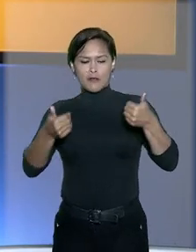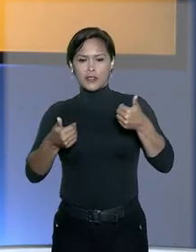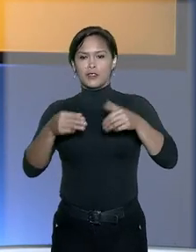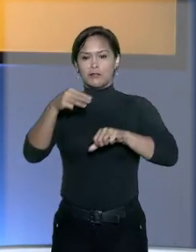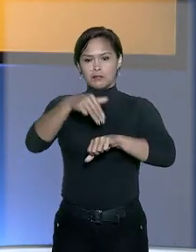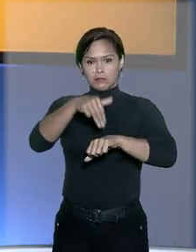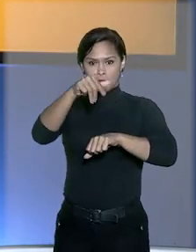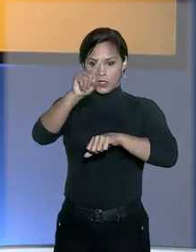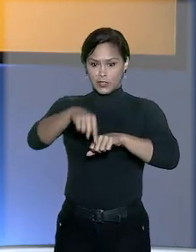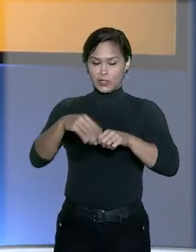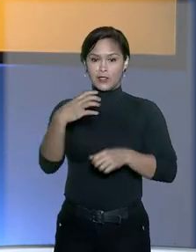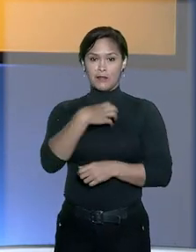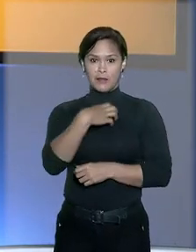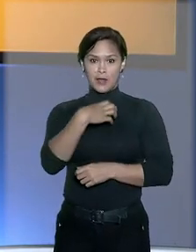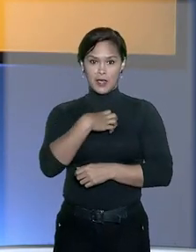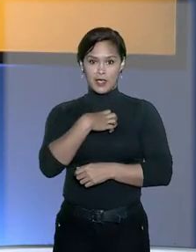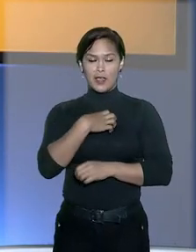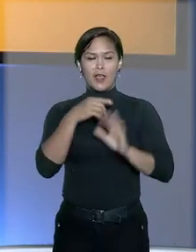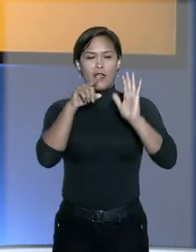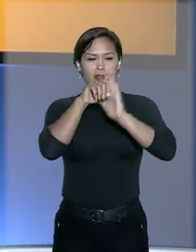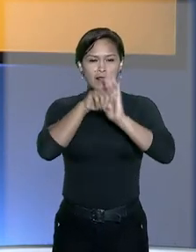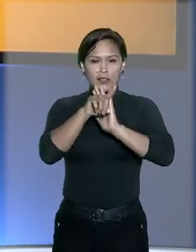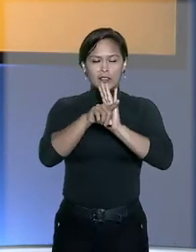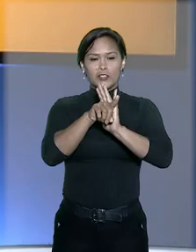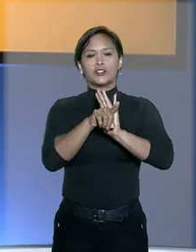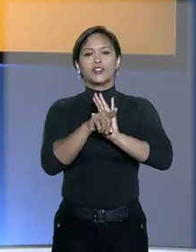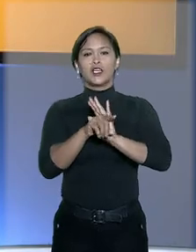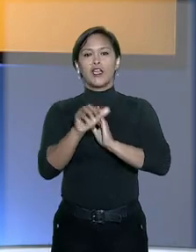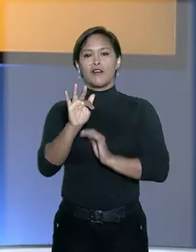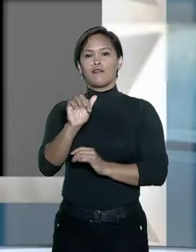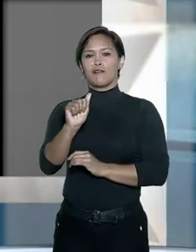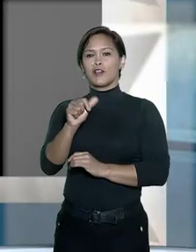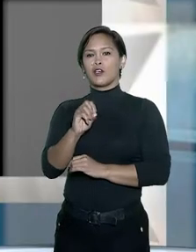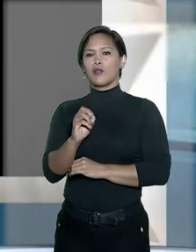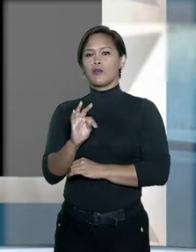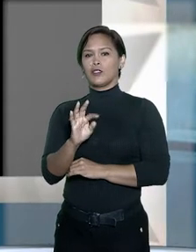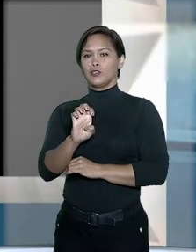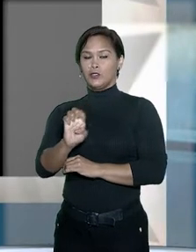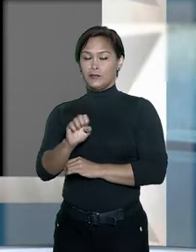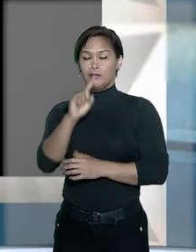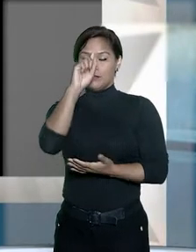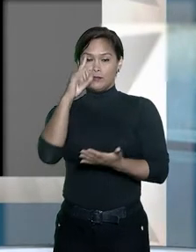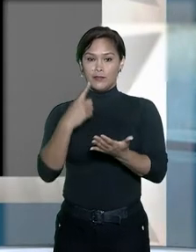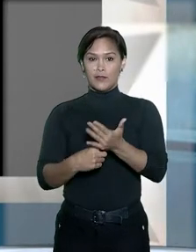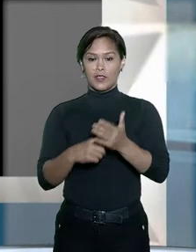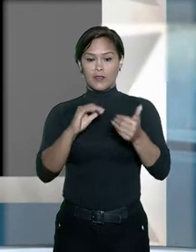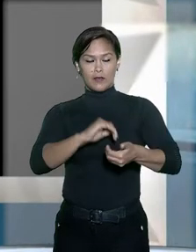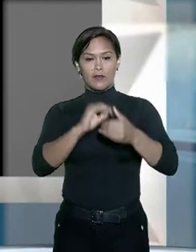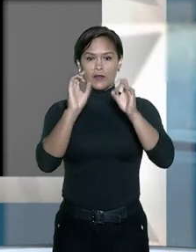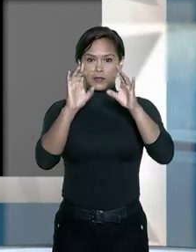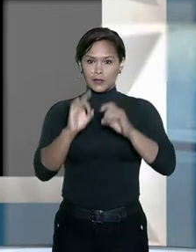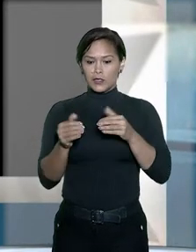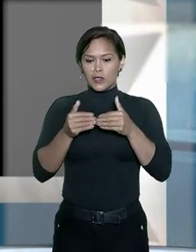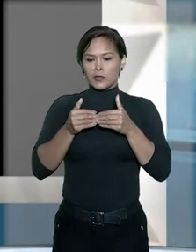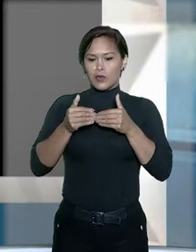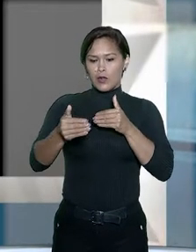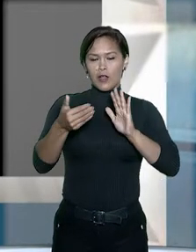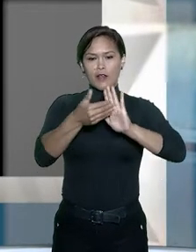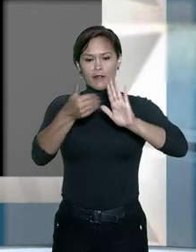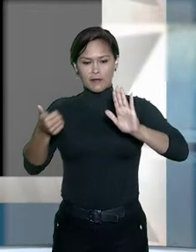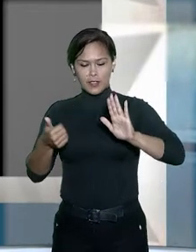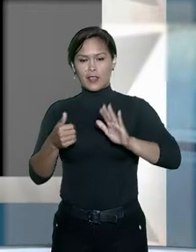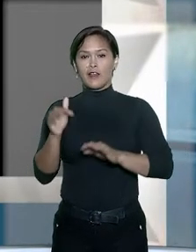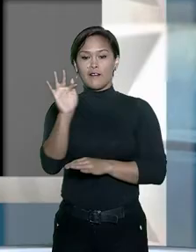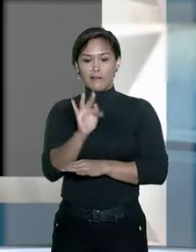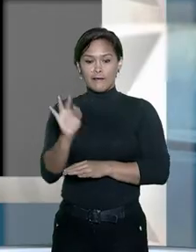magistrados da Bahia investigados na Operação Faroeste. A decisão da Corte Especial estendeu o afastamento até